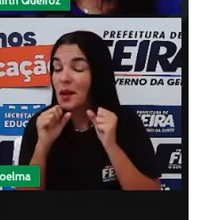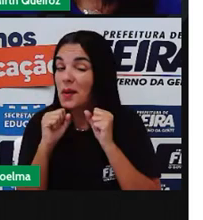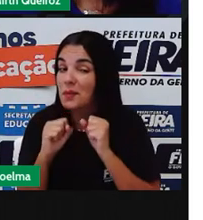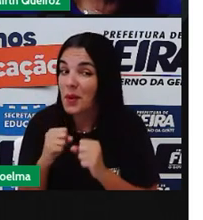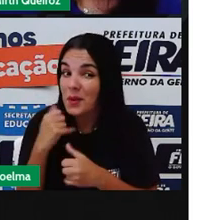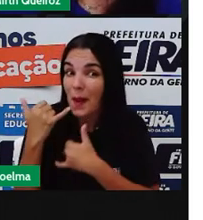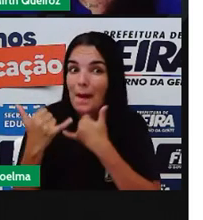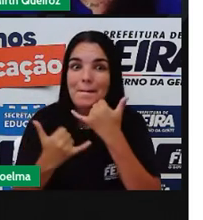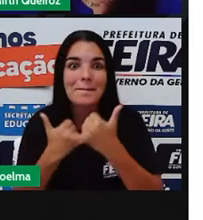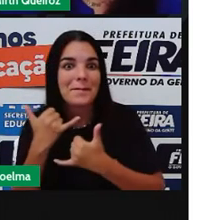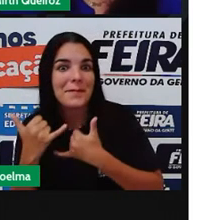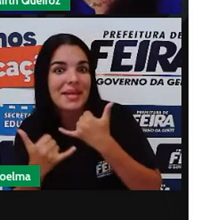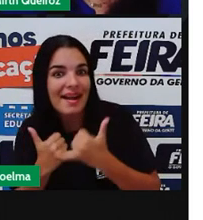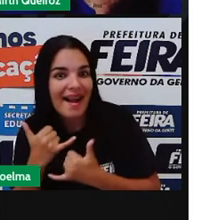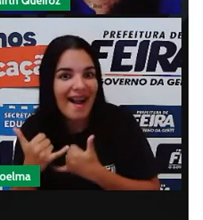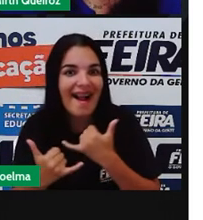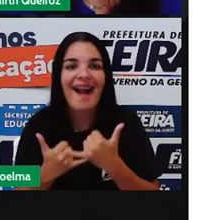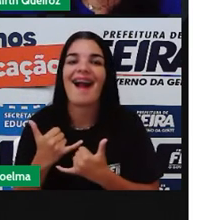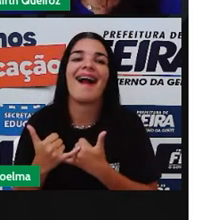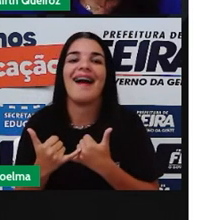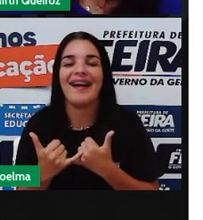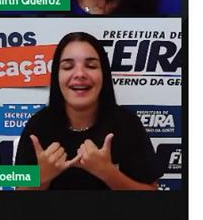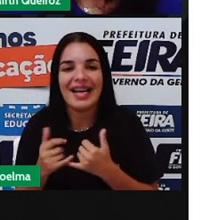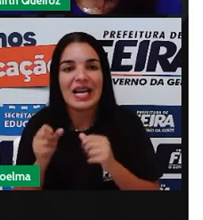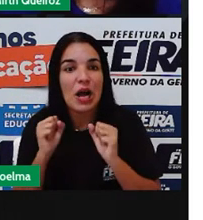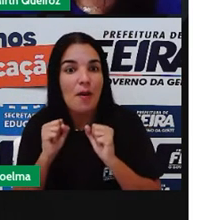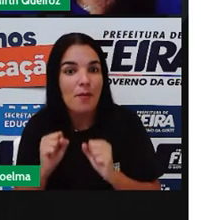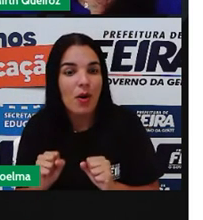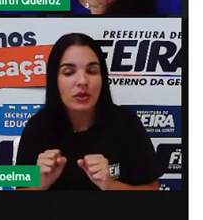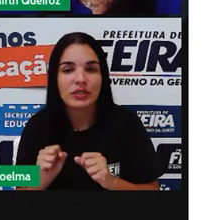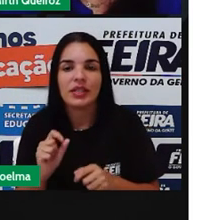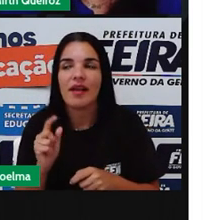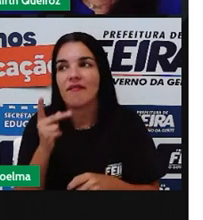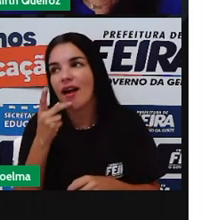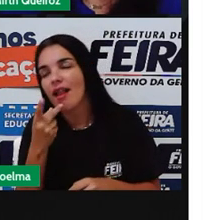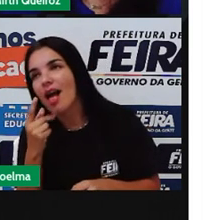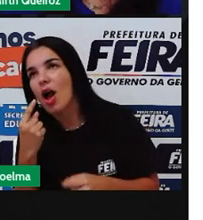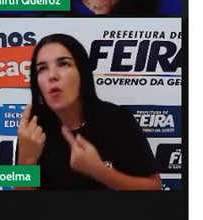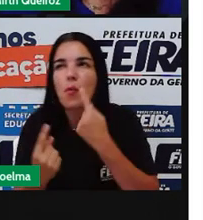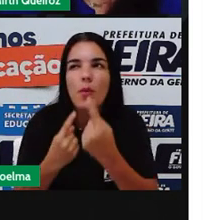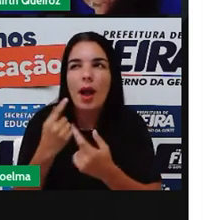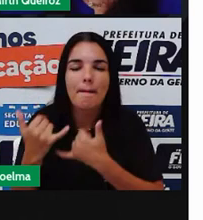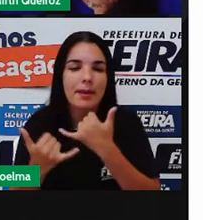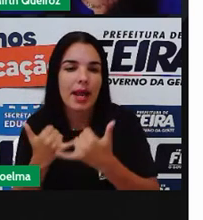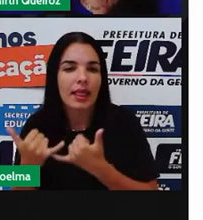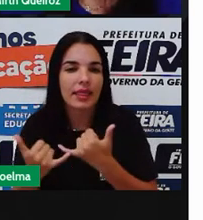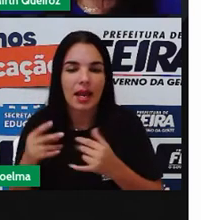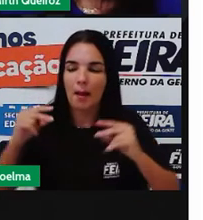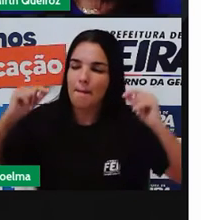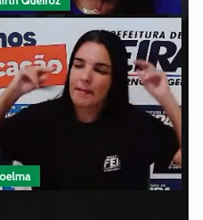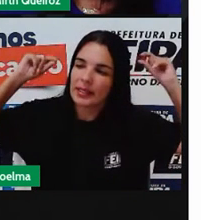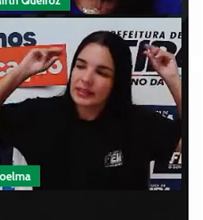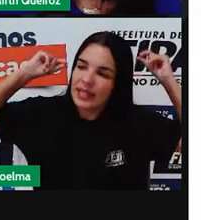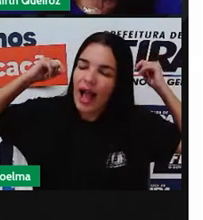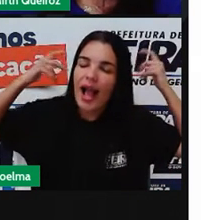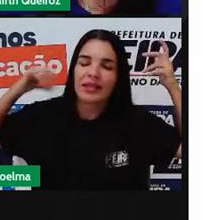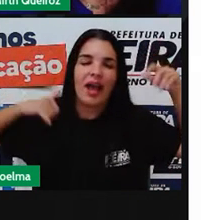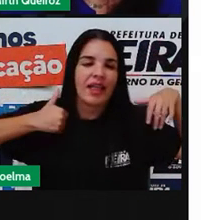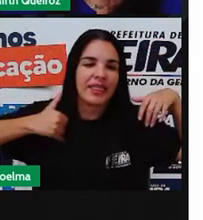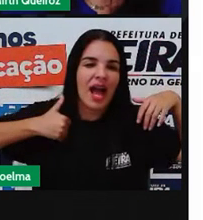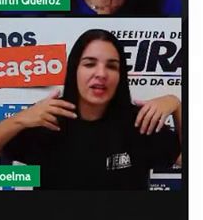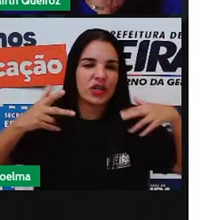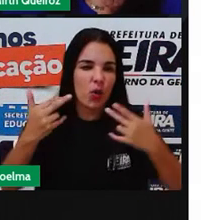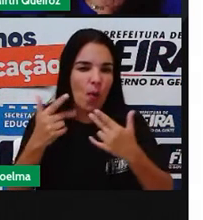com eles Então eles vão falar Sobre uma brincadeira Que eles realizavam Quando eles tinham a sua idade